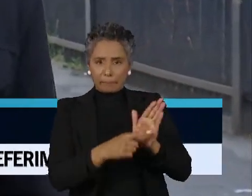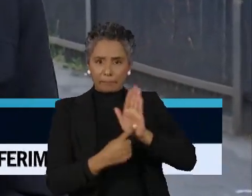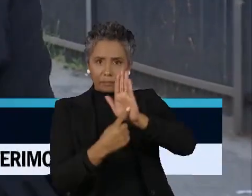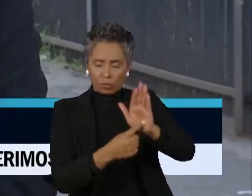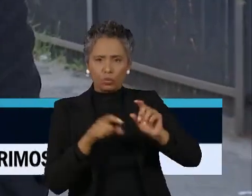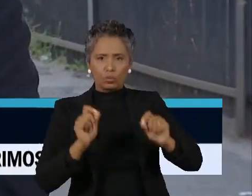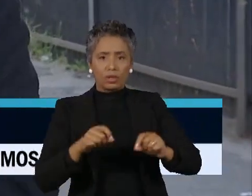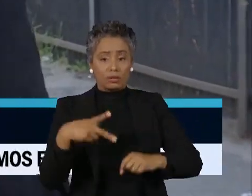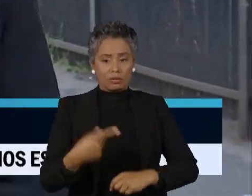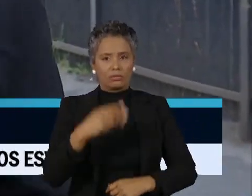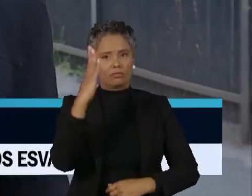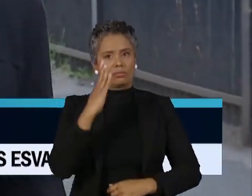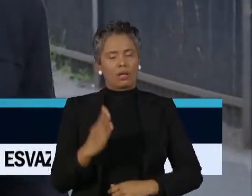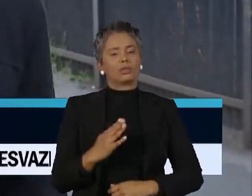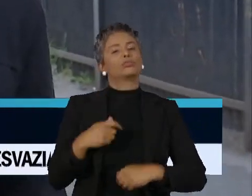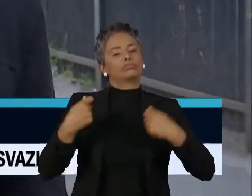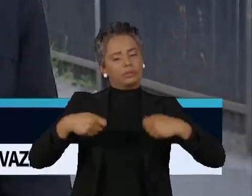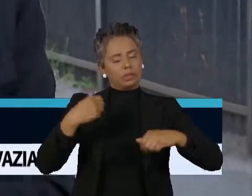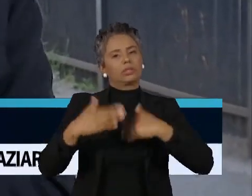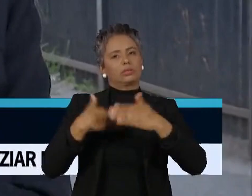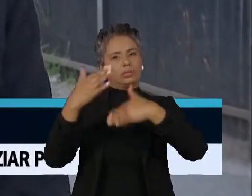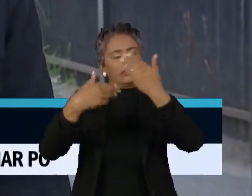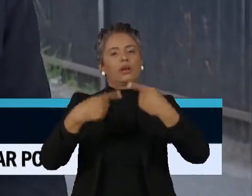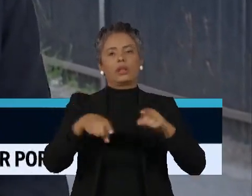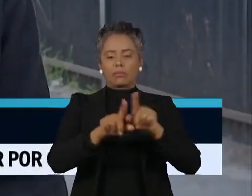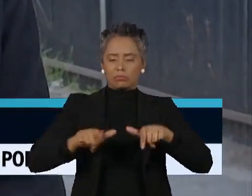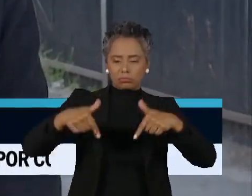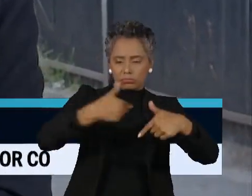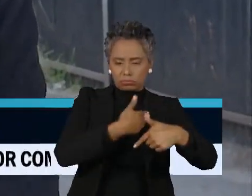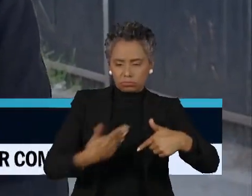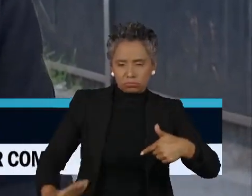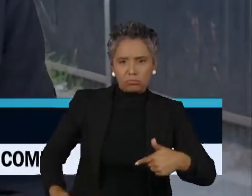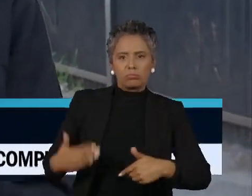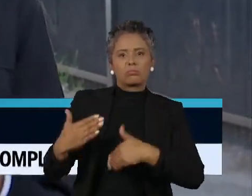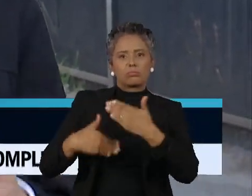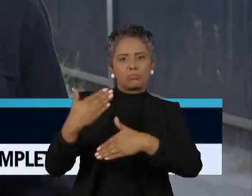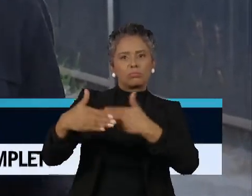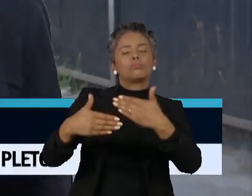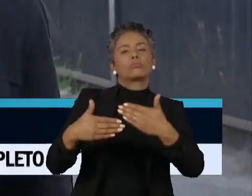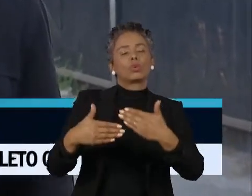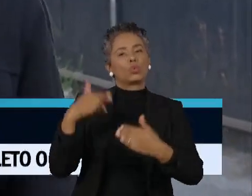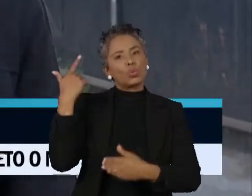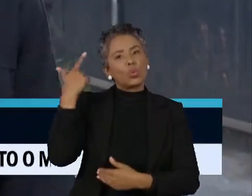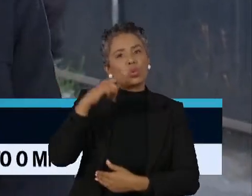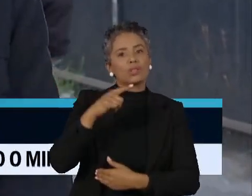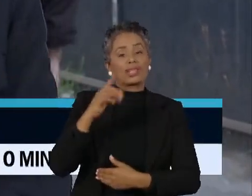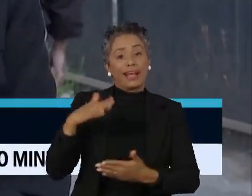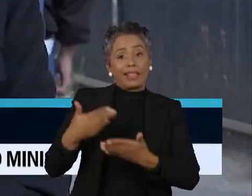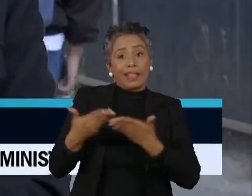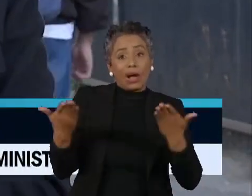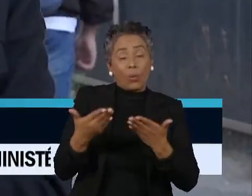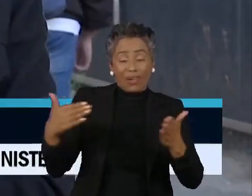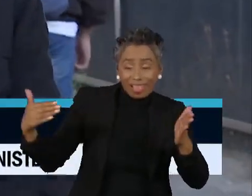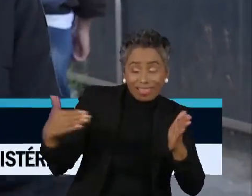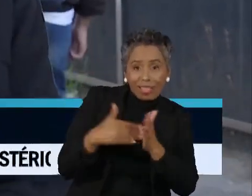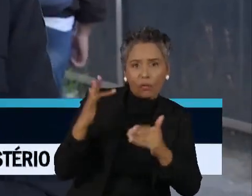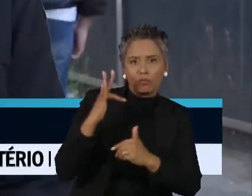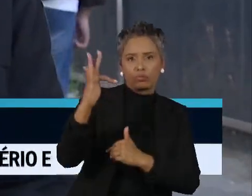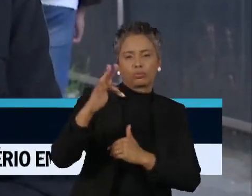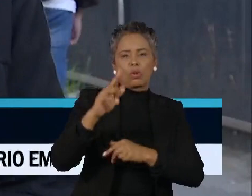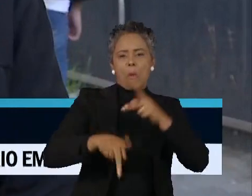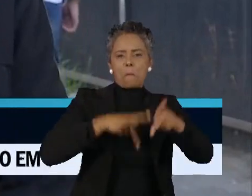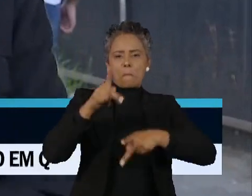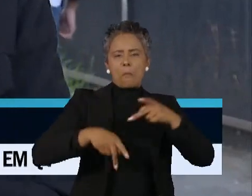brasileiro precisa desenvolver e implantar políticas públicas que deem conta desse problema agora e no futuro. E com uma população envelhecendo